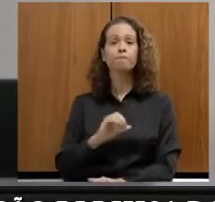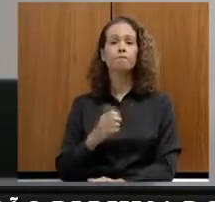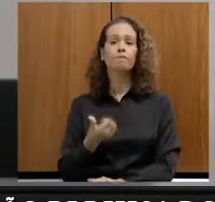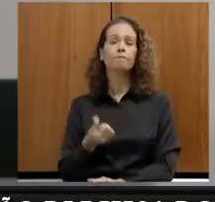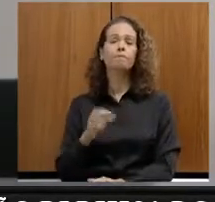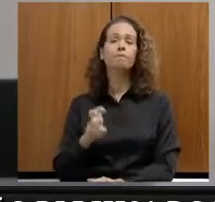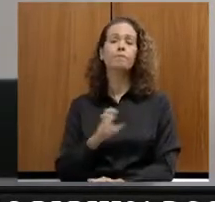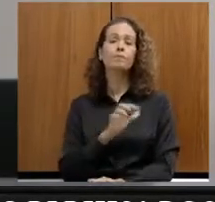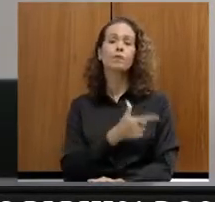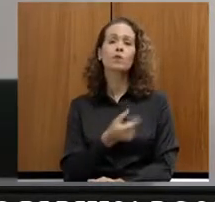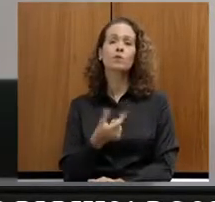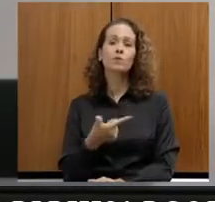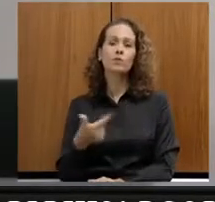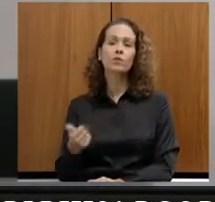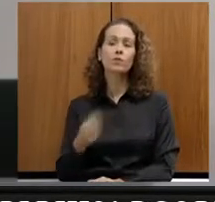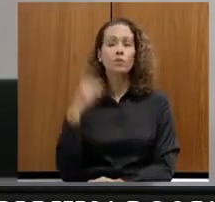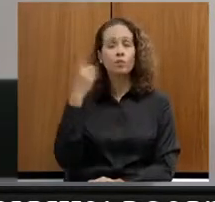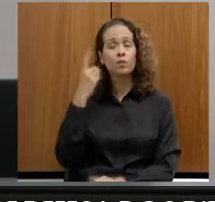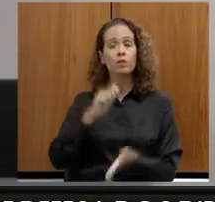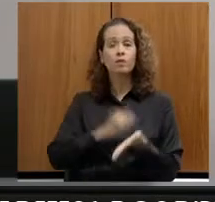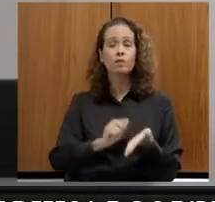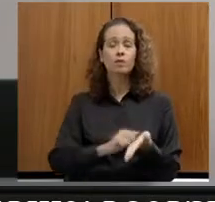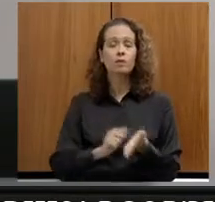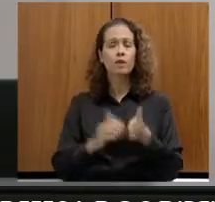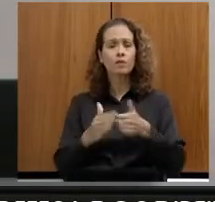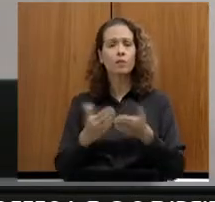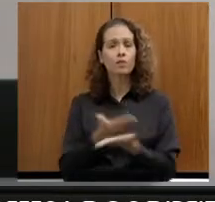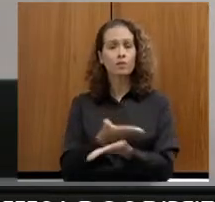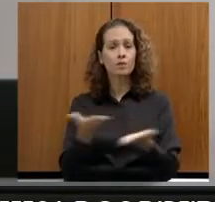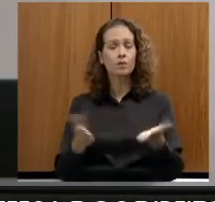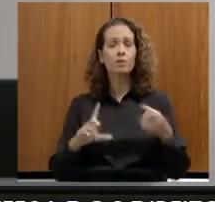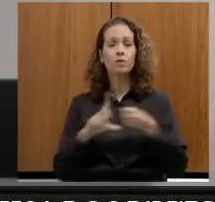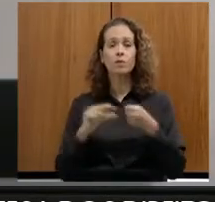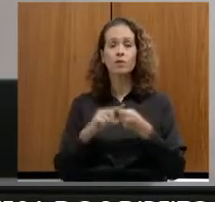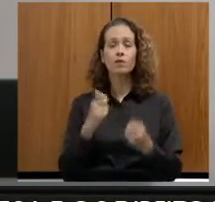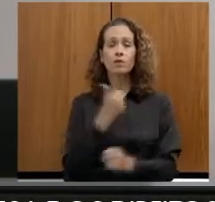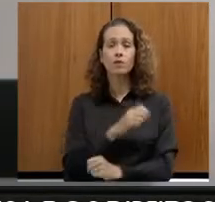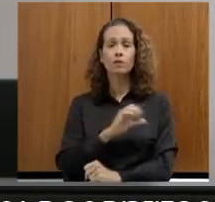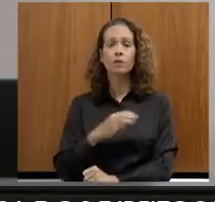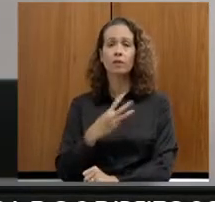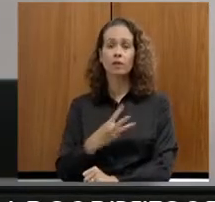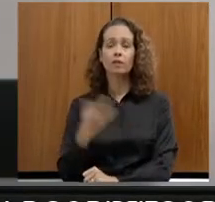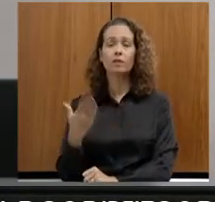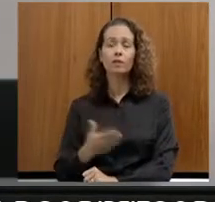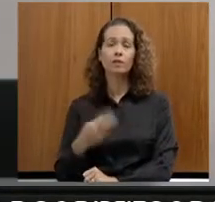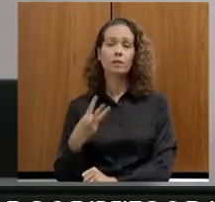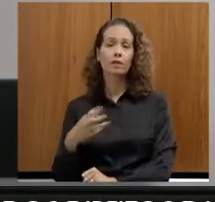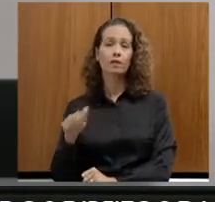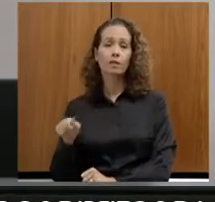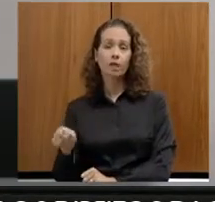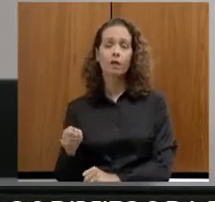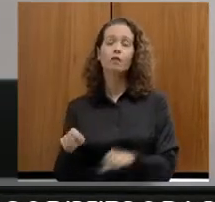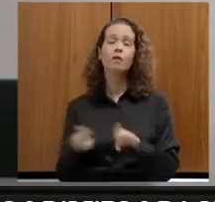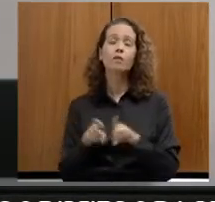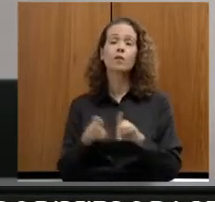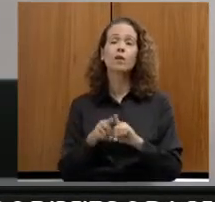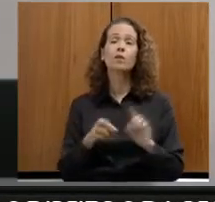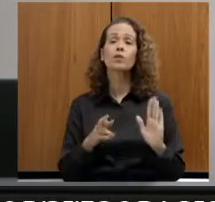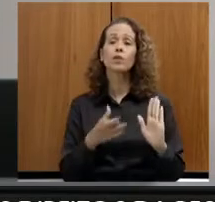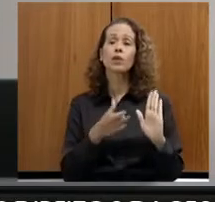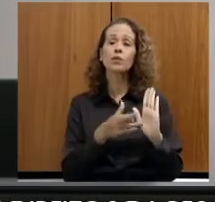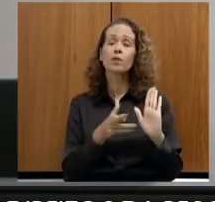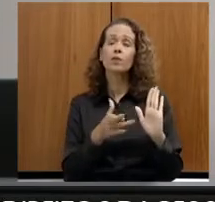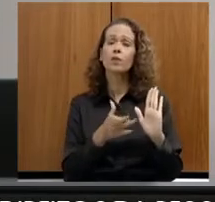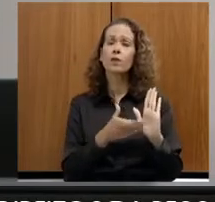2021. A deputada que ele subscreve requer da vossa excelência nos termos do artigo 103, 3A do Regimento Interno, seja